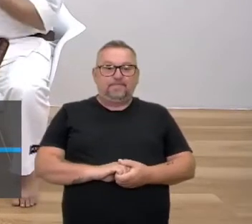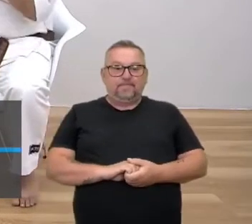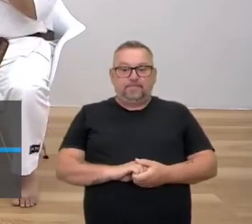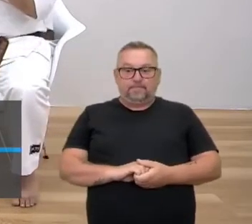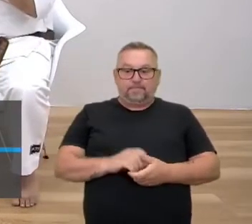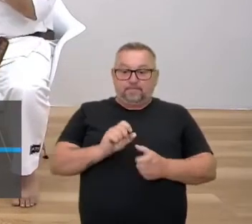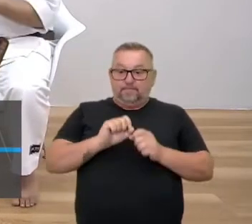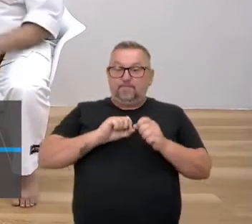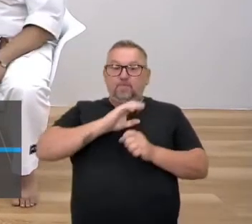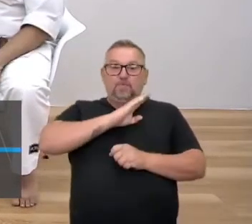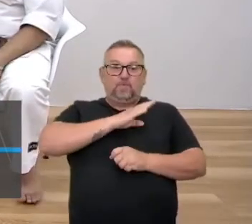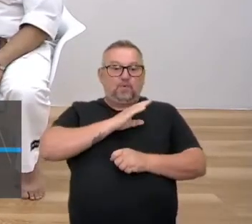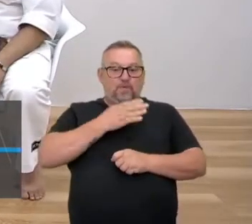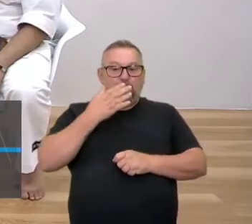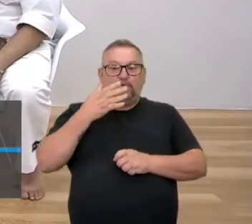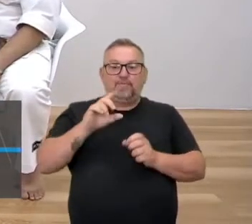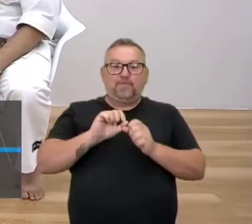coração mandar.